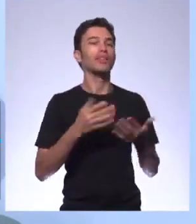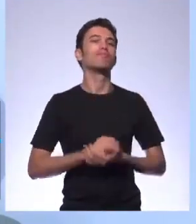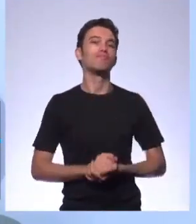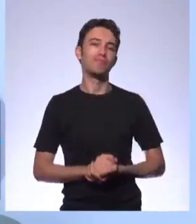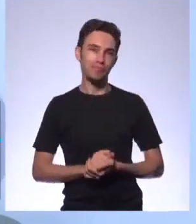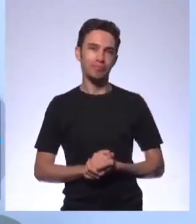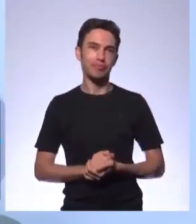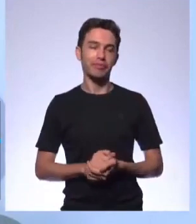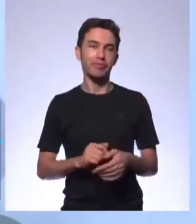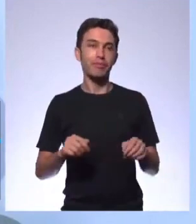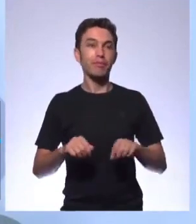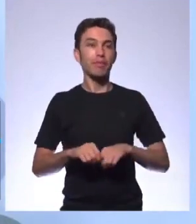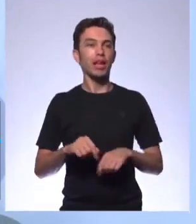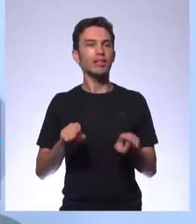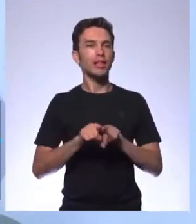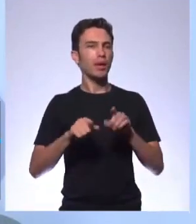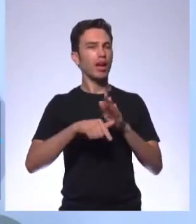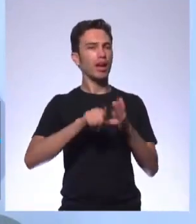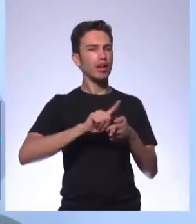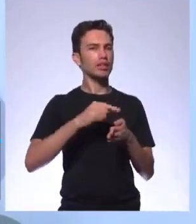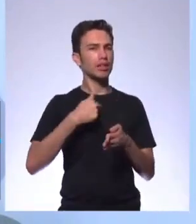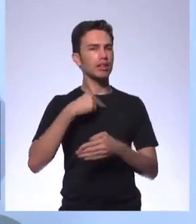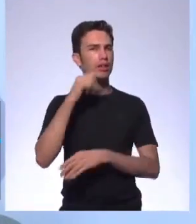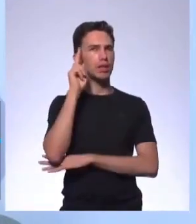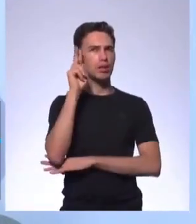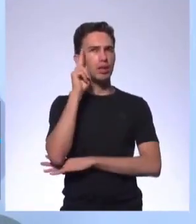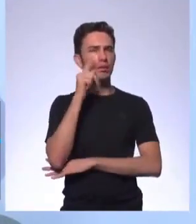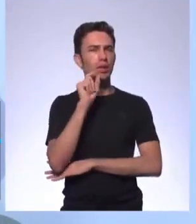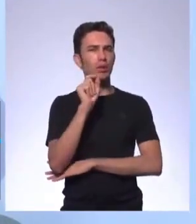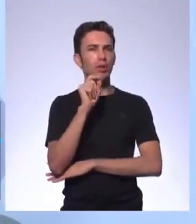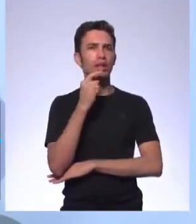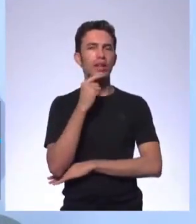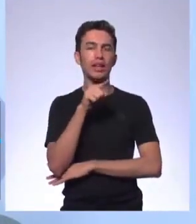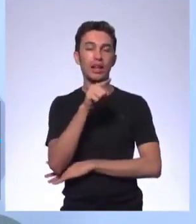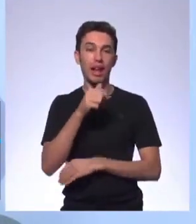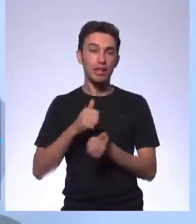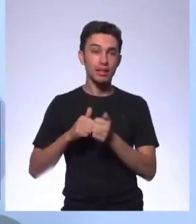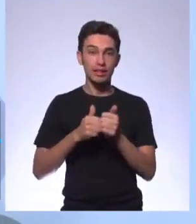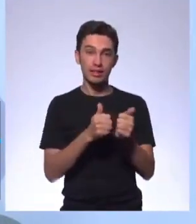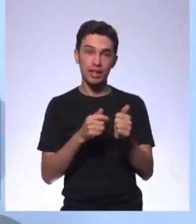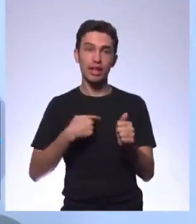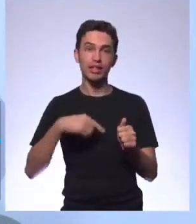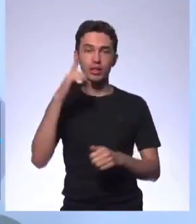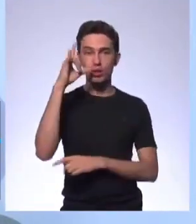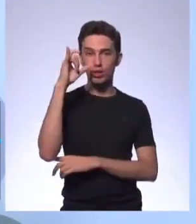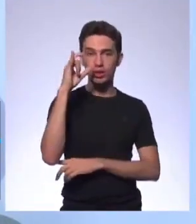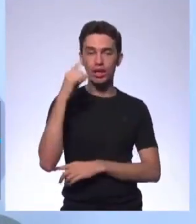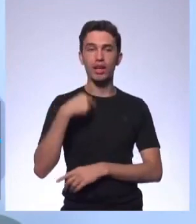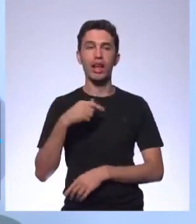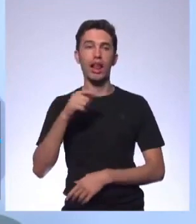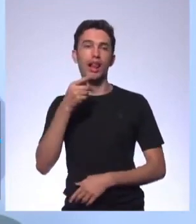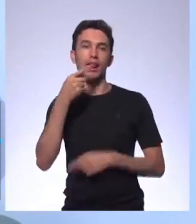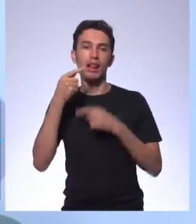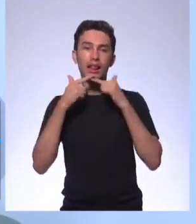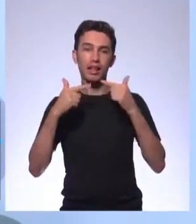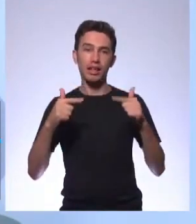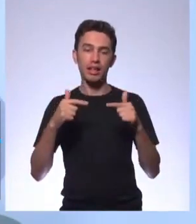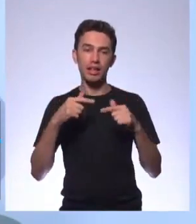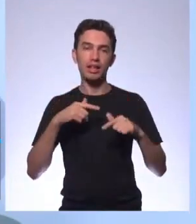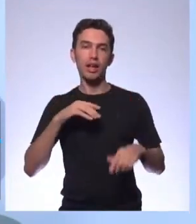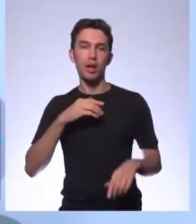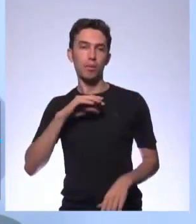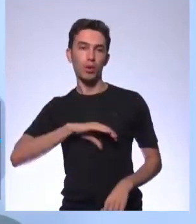Antes, eu também estou lembrando aqui, siga também a gente aí no nosso Instagram, língua portuguesa, CMSP,